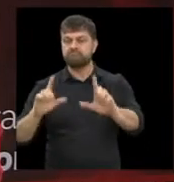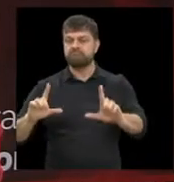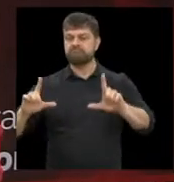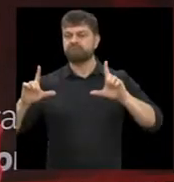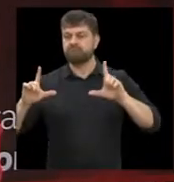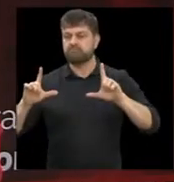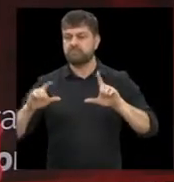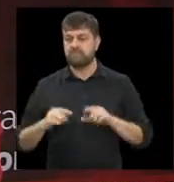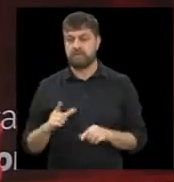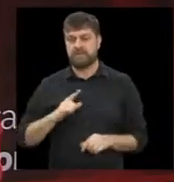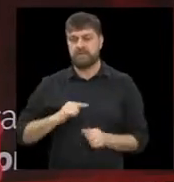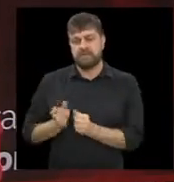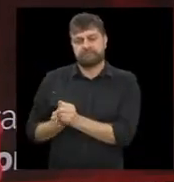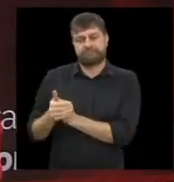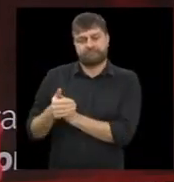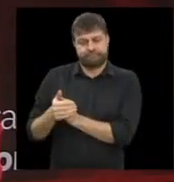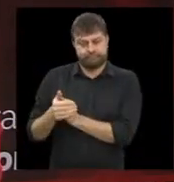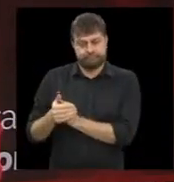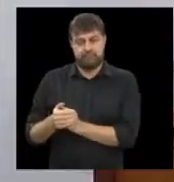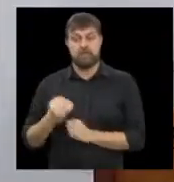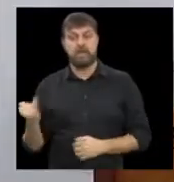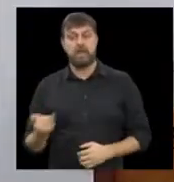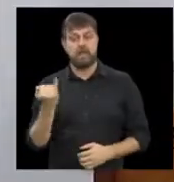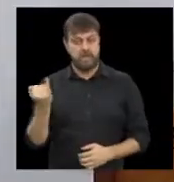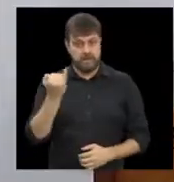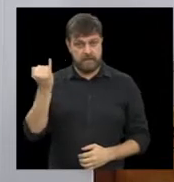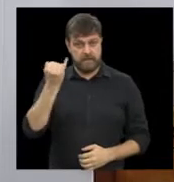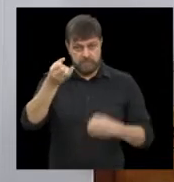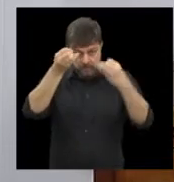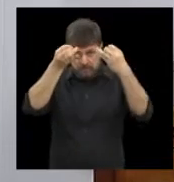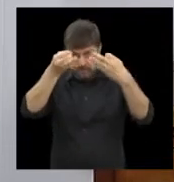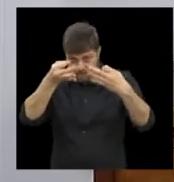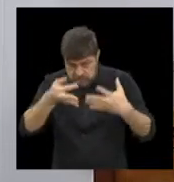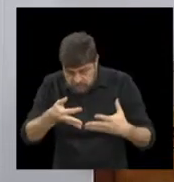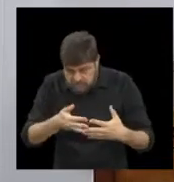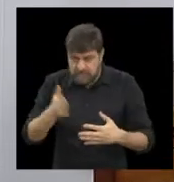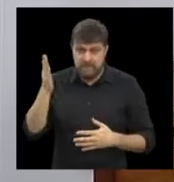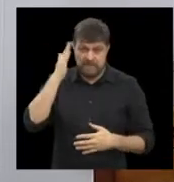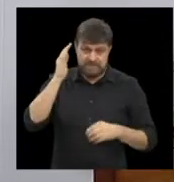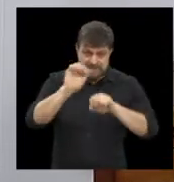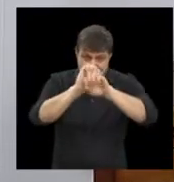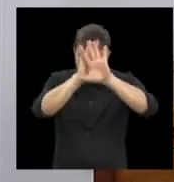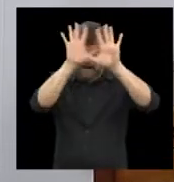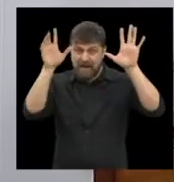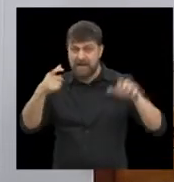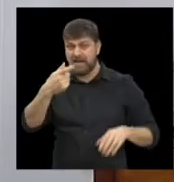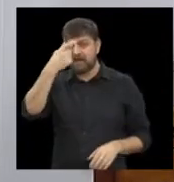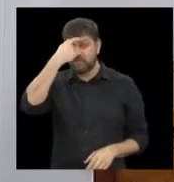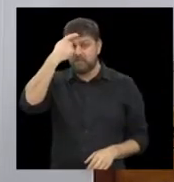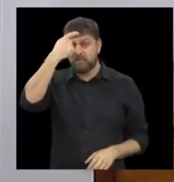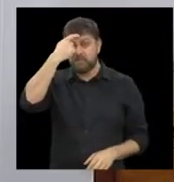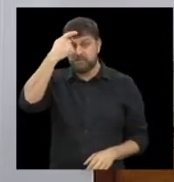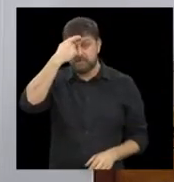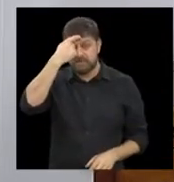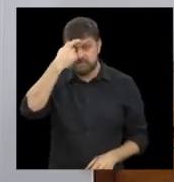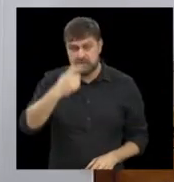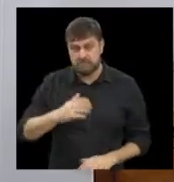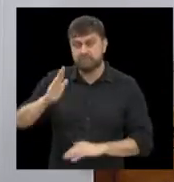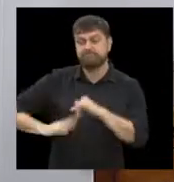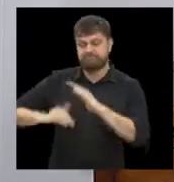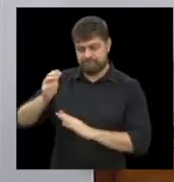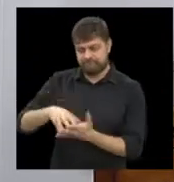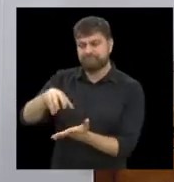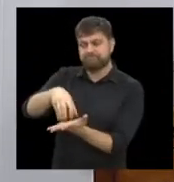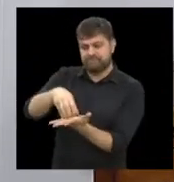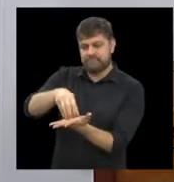aparece. Por isso o importante é a explicação mesmo, acho que a parte de conscientização que vocês têm feito, porque